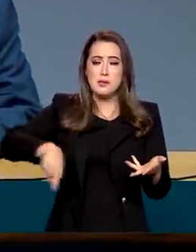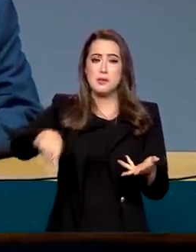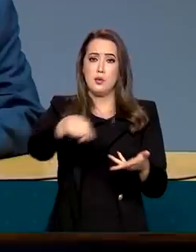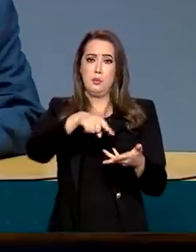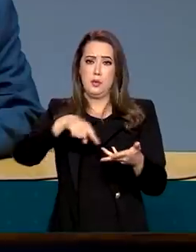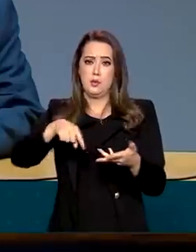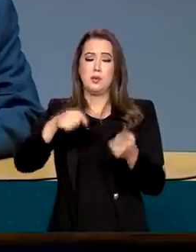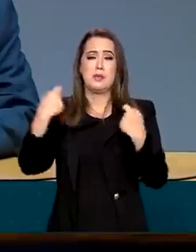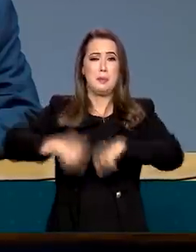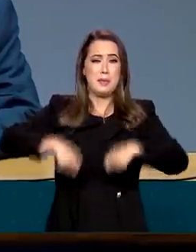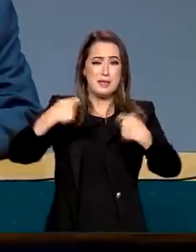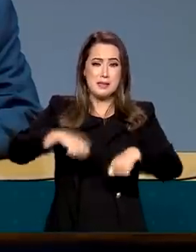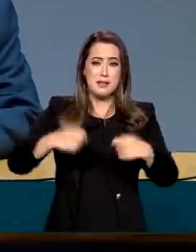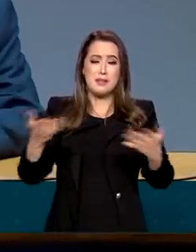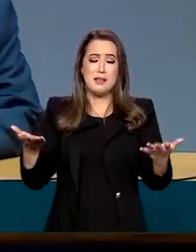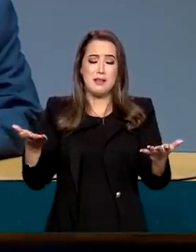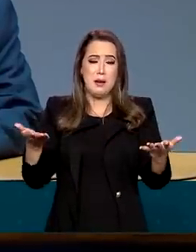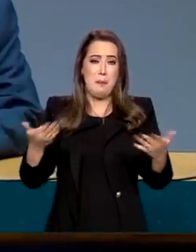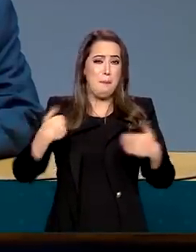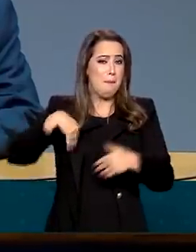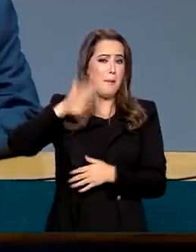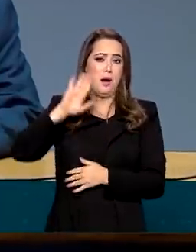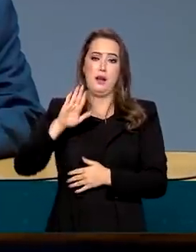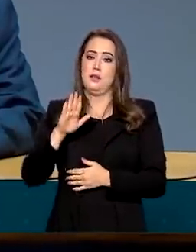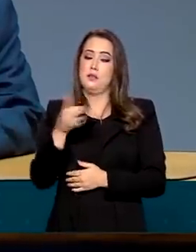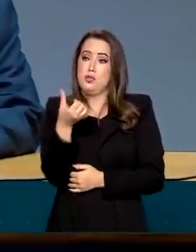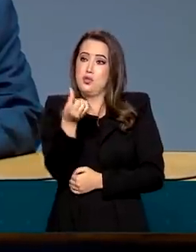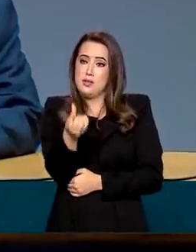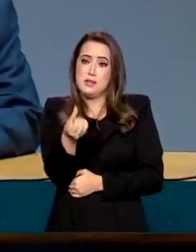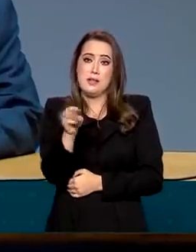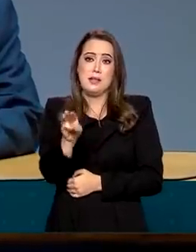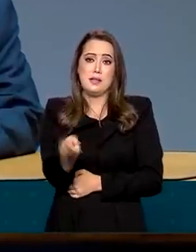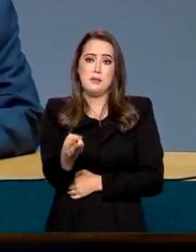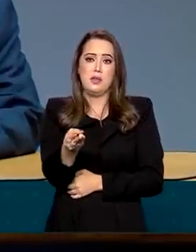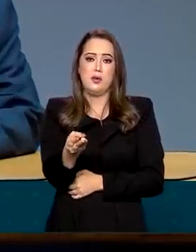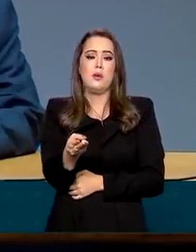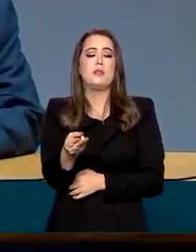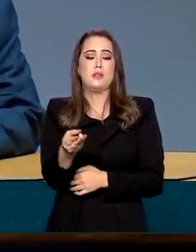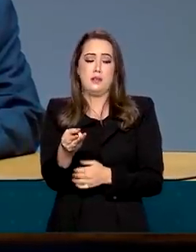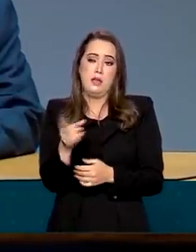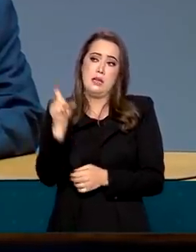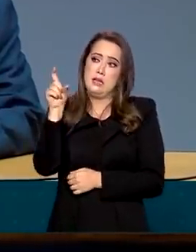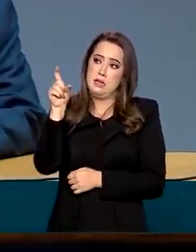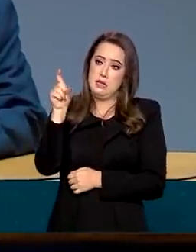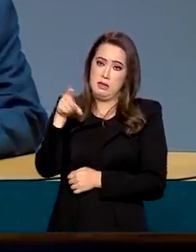Hoje em dia, em torno de 16 milhões de pessoas que estão no Bolsa Família,